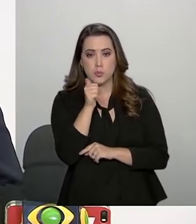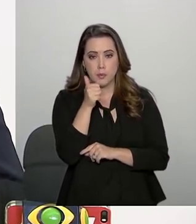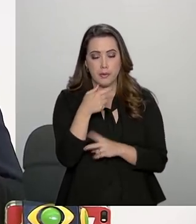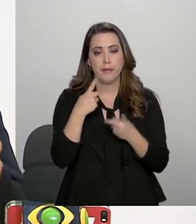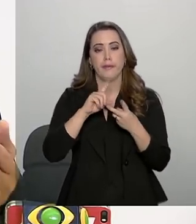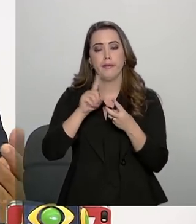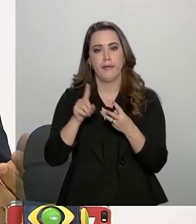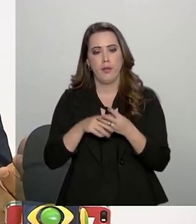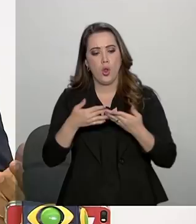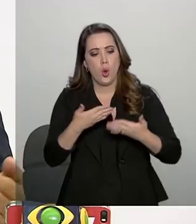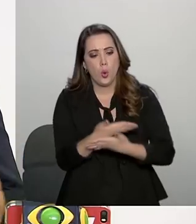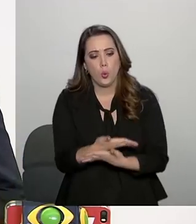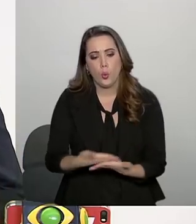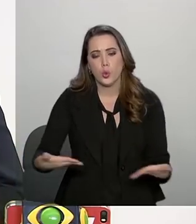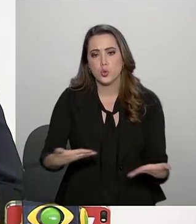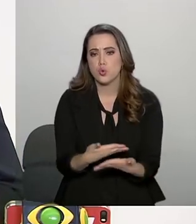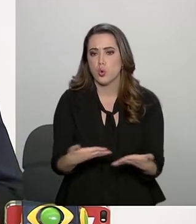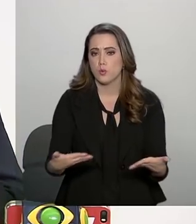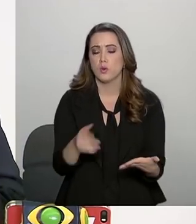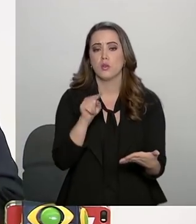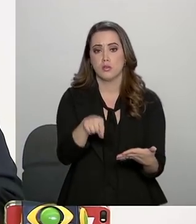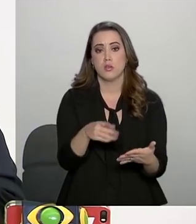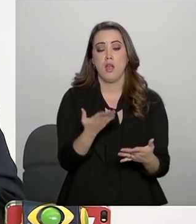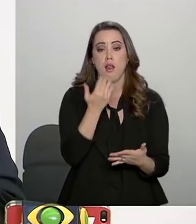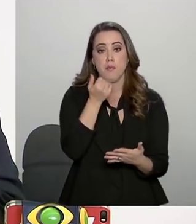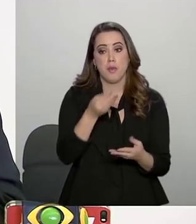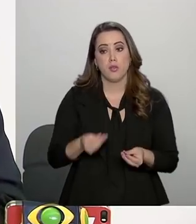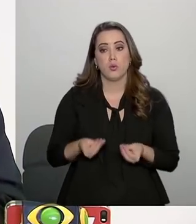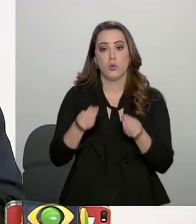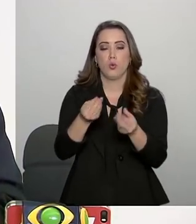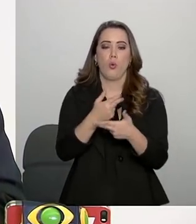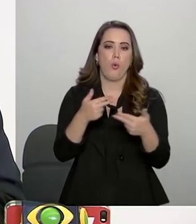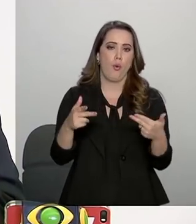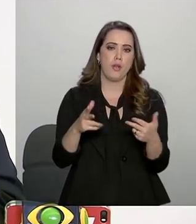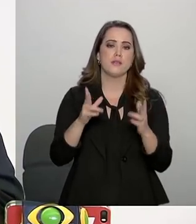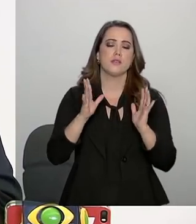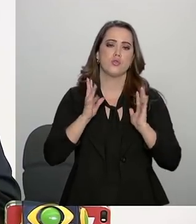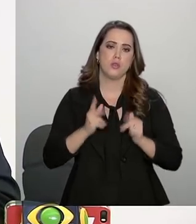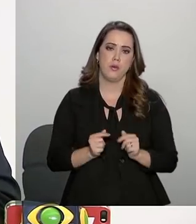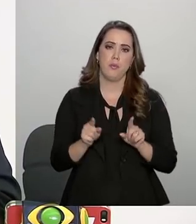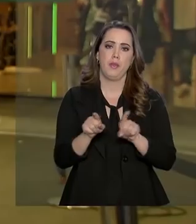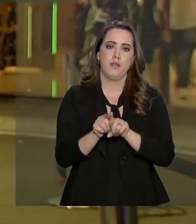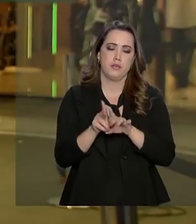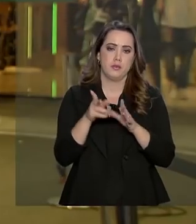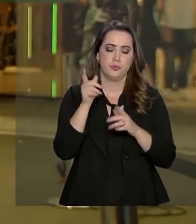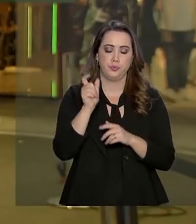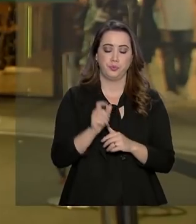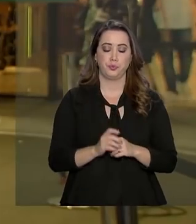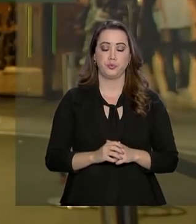colchões, cestas básicas, produtos de limpeza e de higiene pessoal.